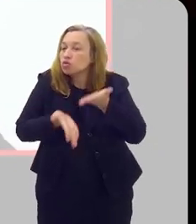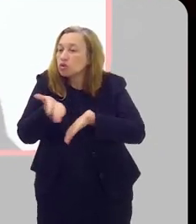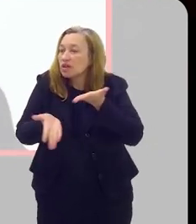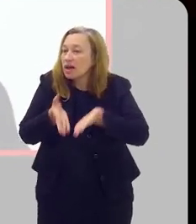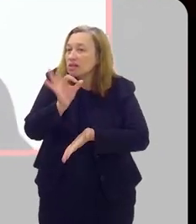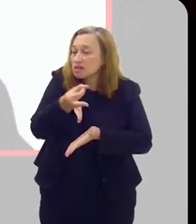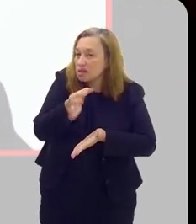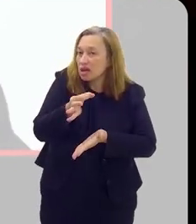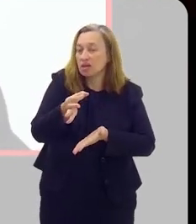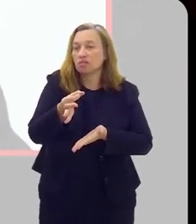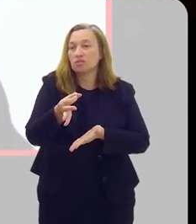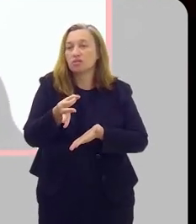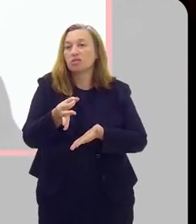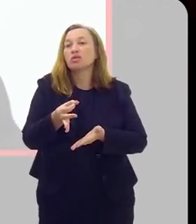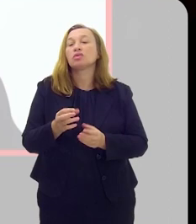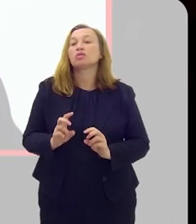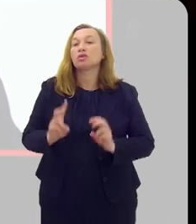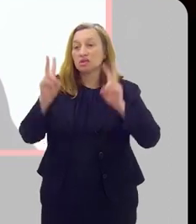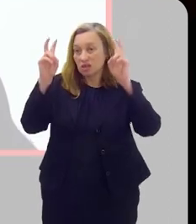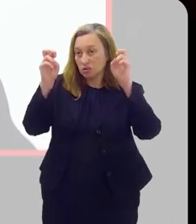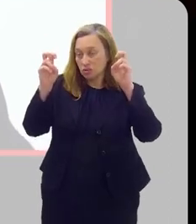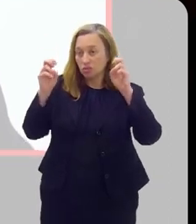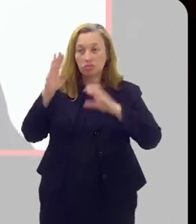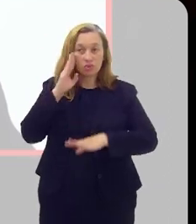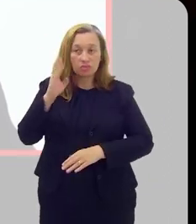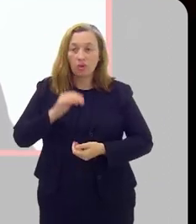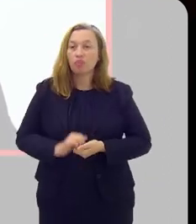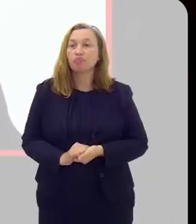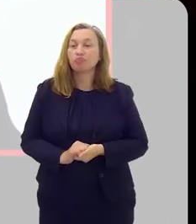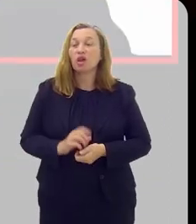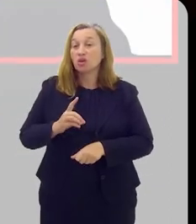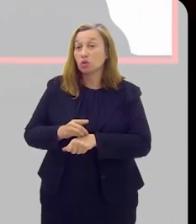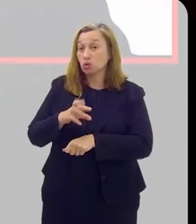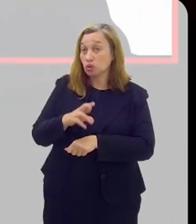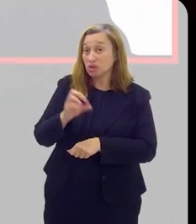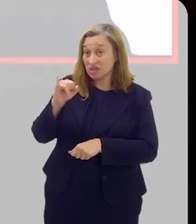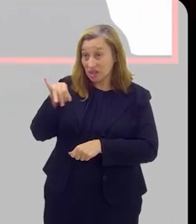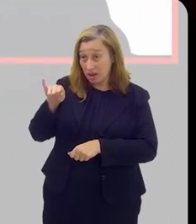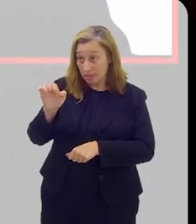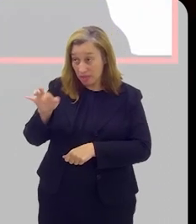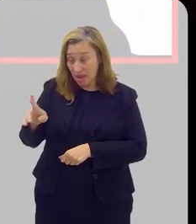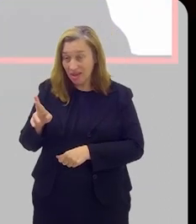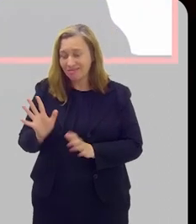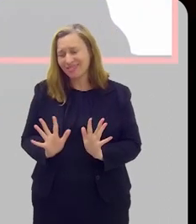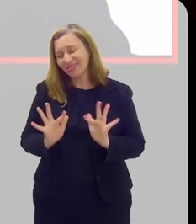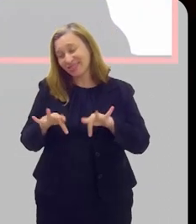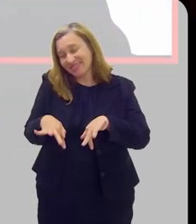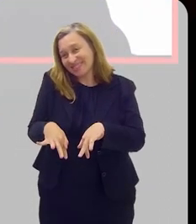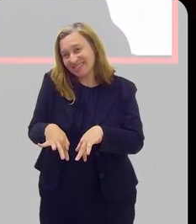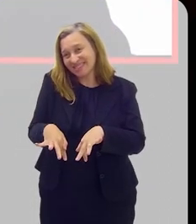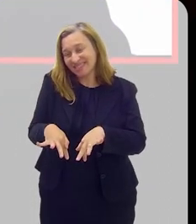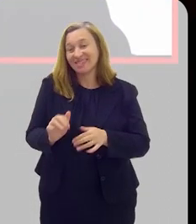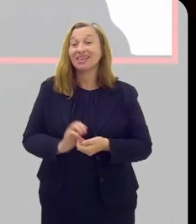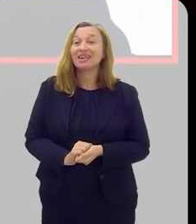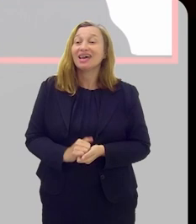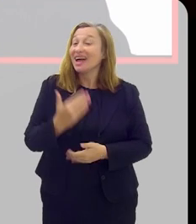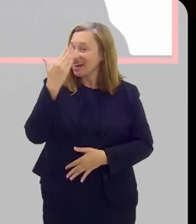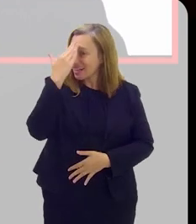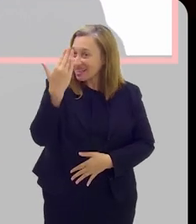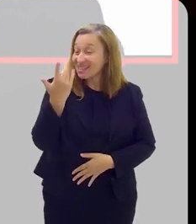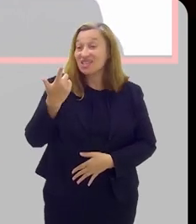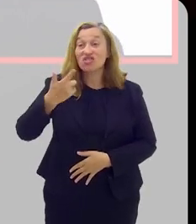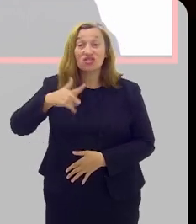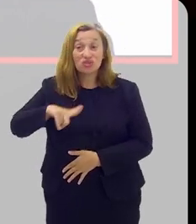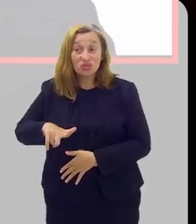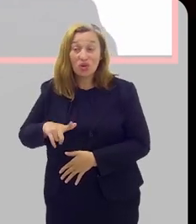necessários que a gente deva tomar com esses casos específicos. Doutor Samy, nosso programa infelizmente está acabando, queria